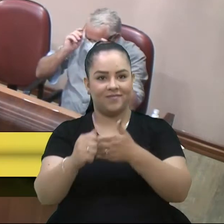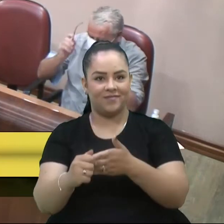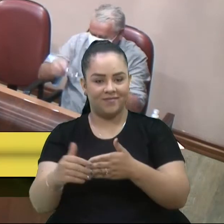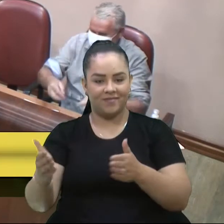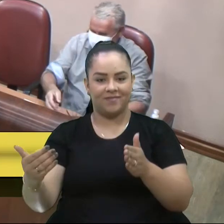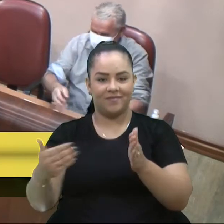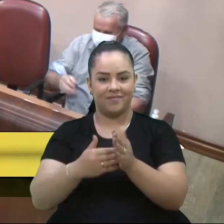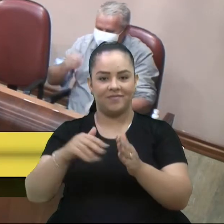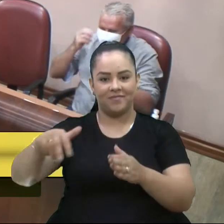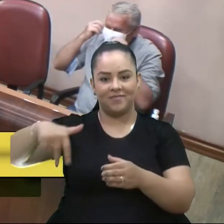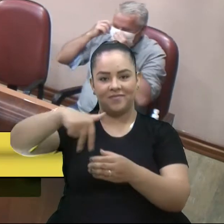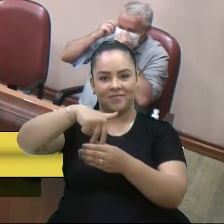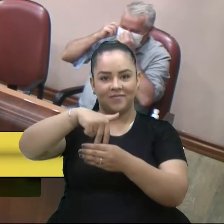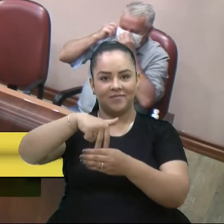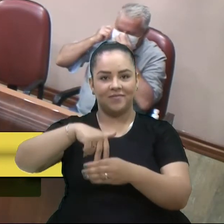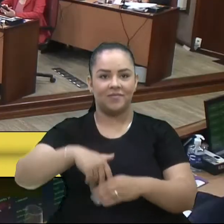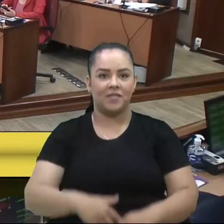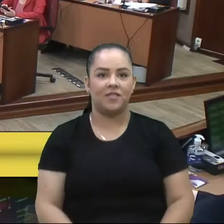tribuna.